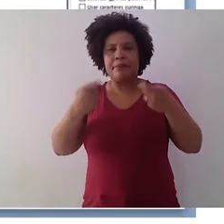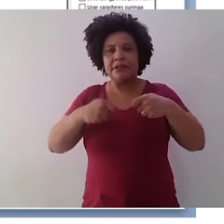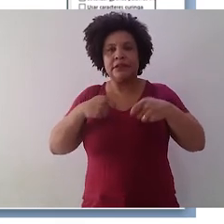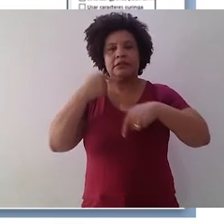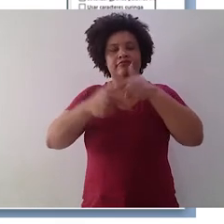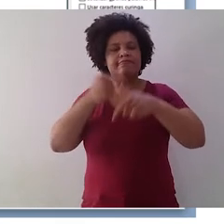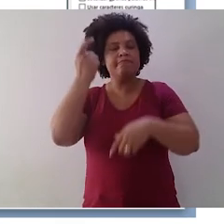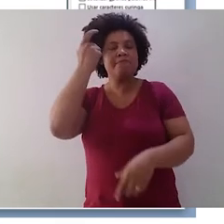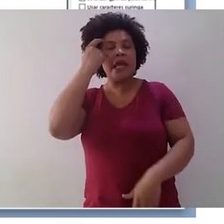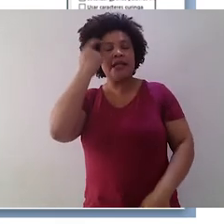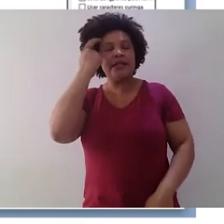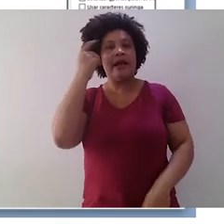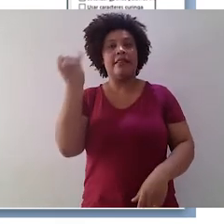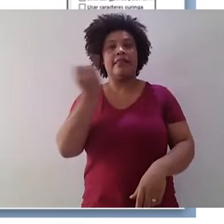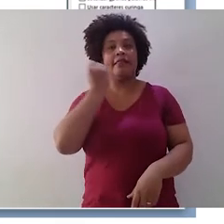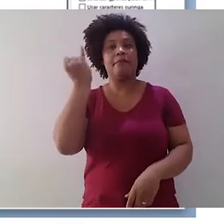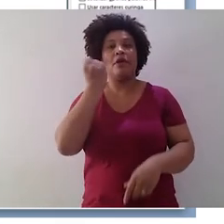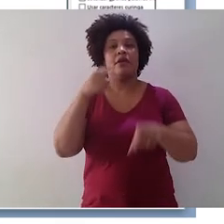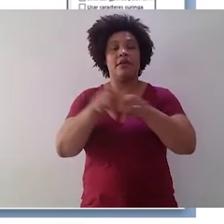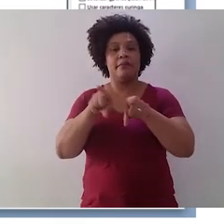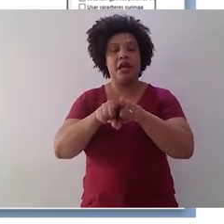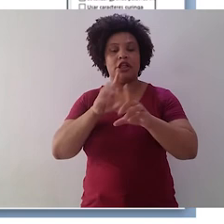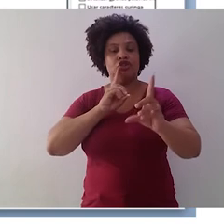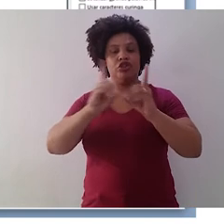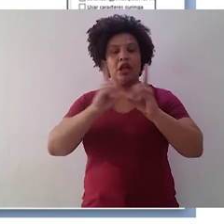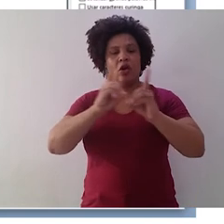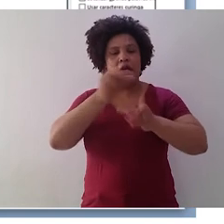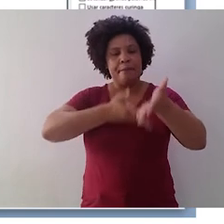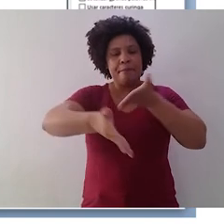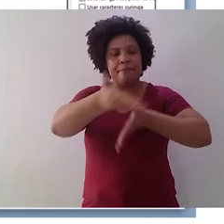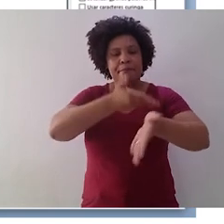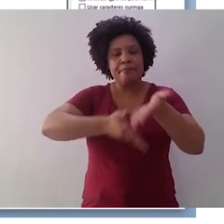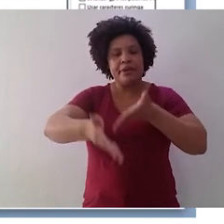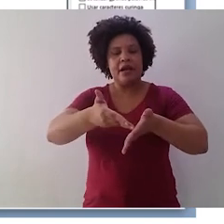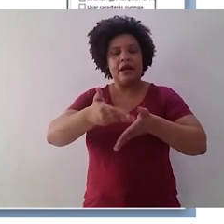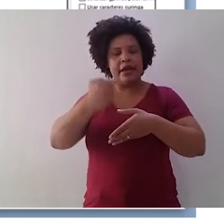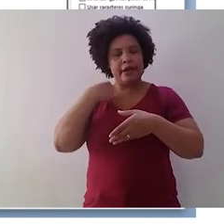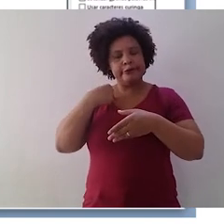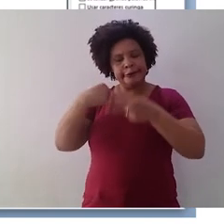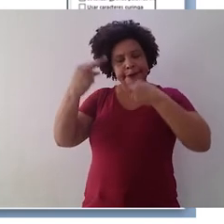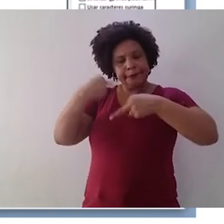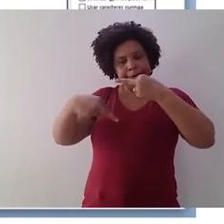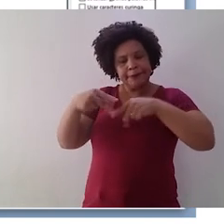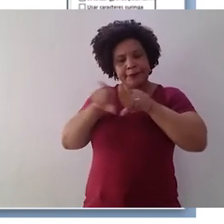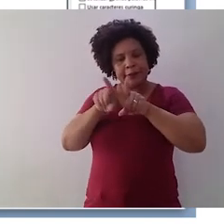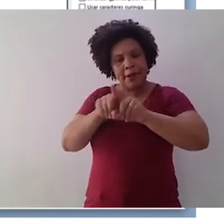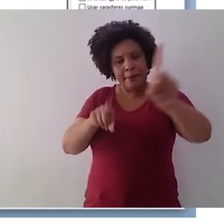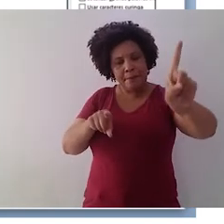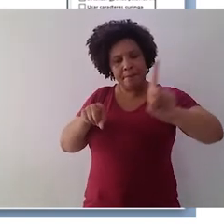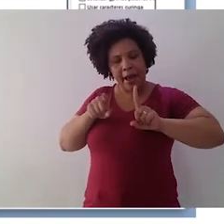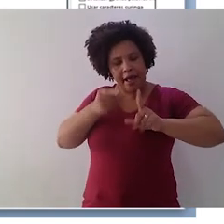que exige pensar, que exige, inclusive, dialogar com a gente mesmo ou com outra pessoa que não seja de muita confiança e